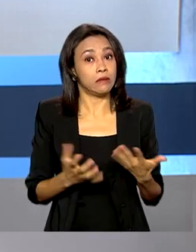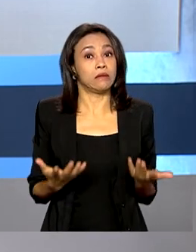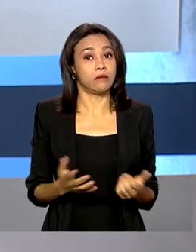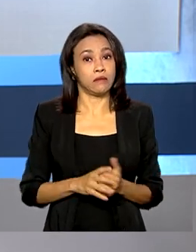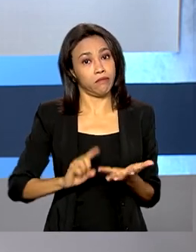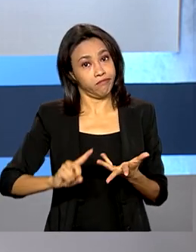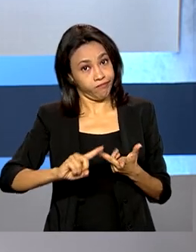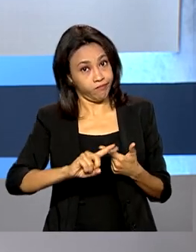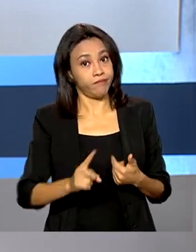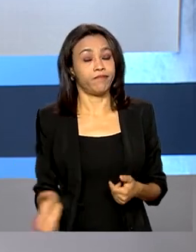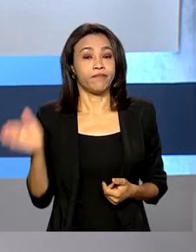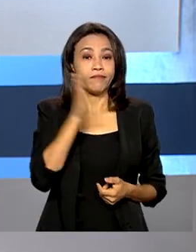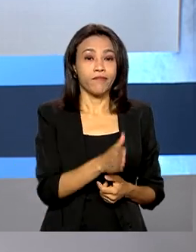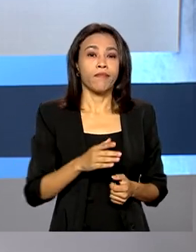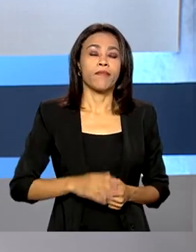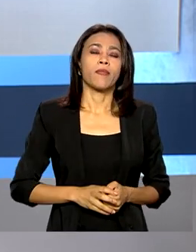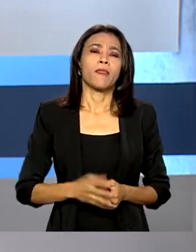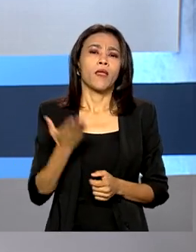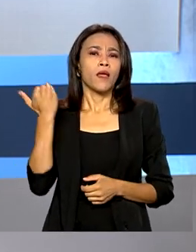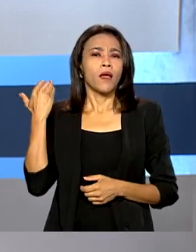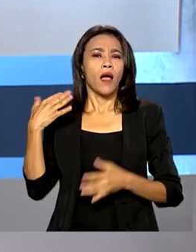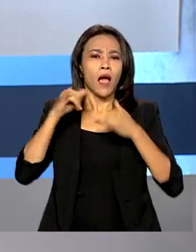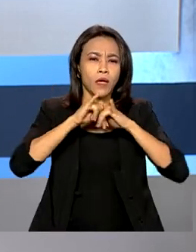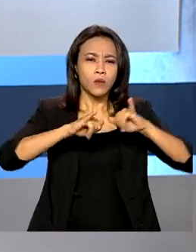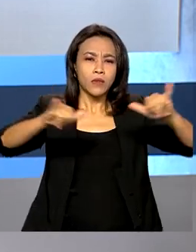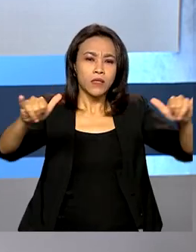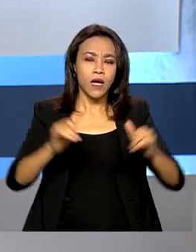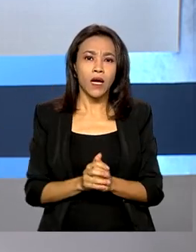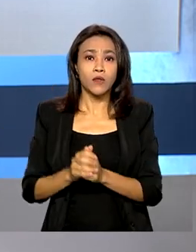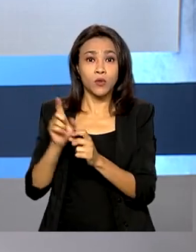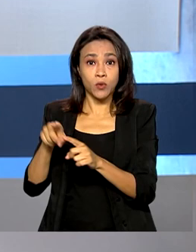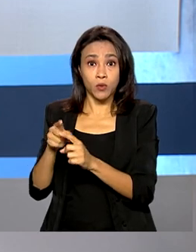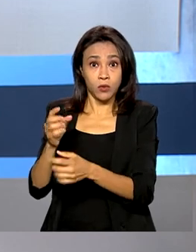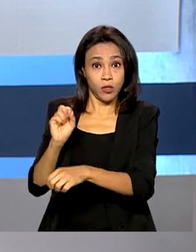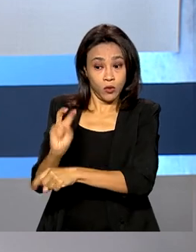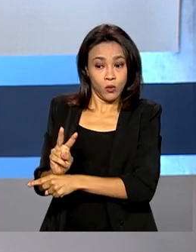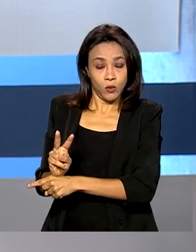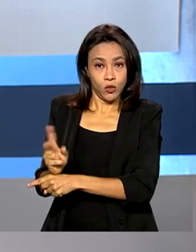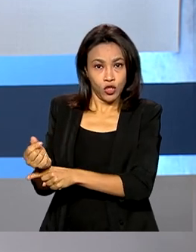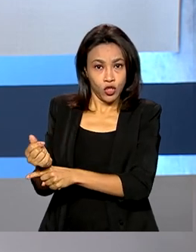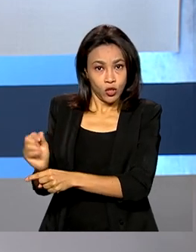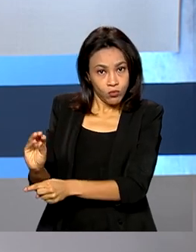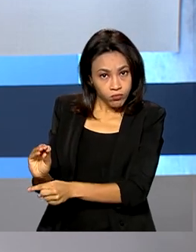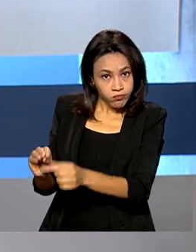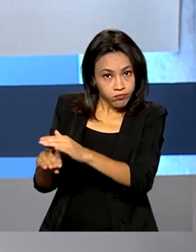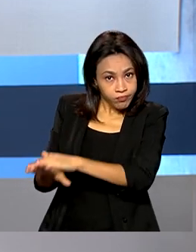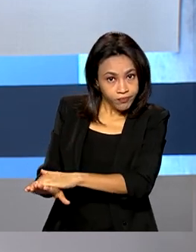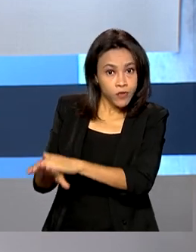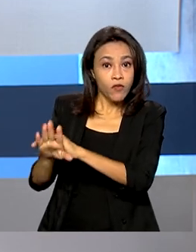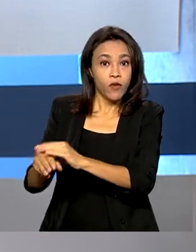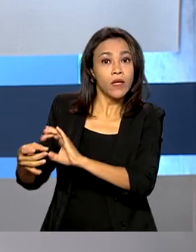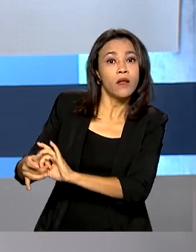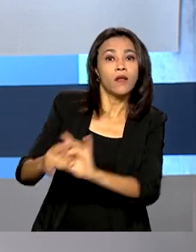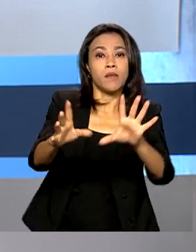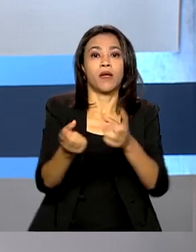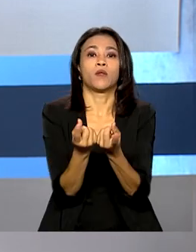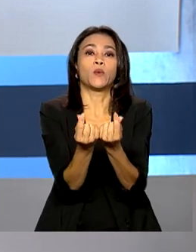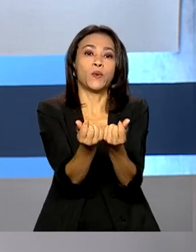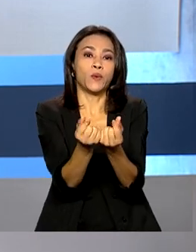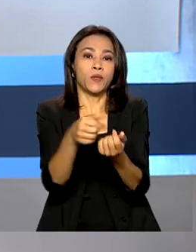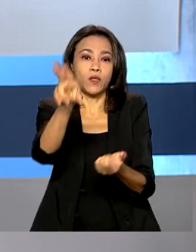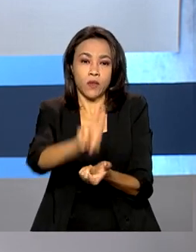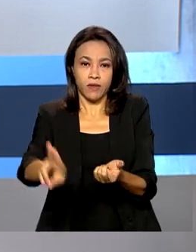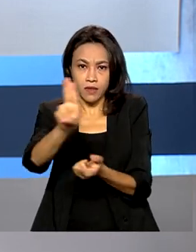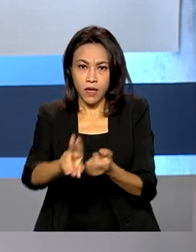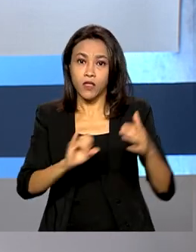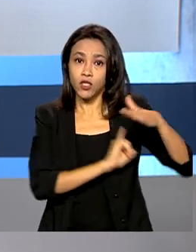Depois de ter sido anunciado um contingenciamento de gastos, foi liberado o orçamento das universidades e institutos federais e